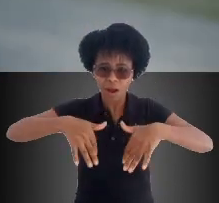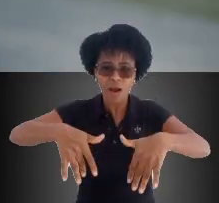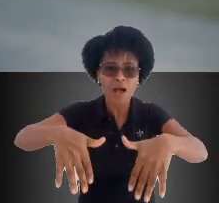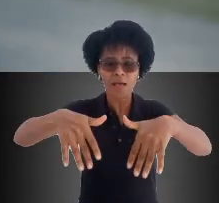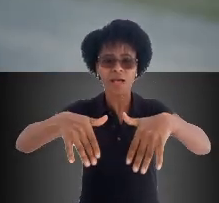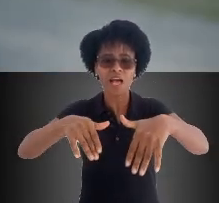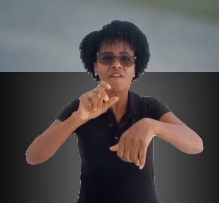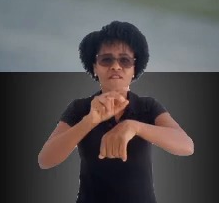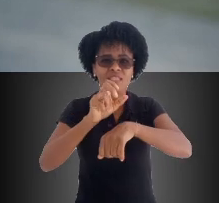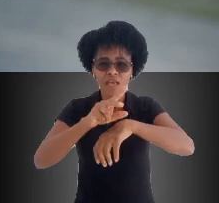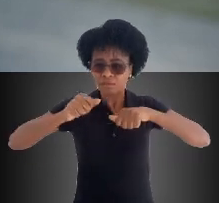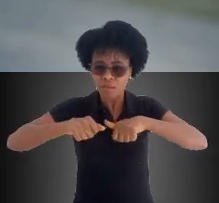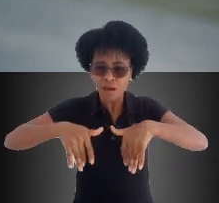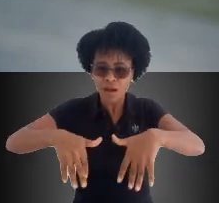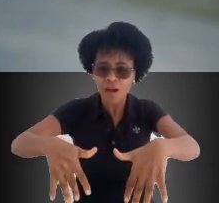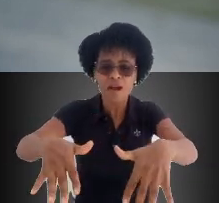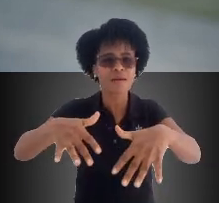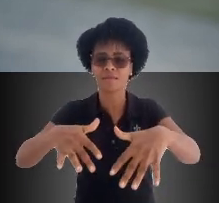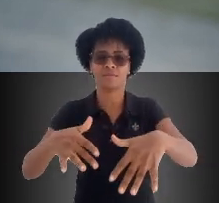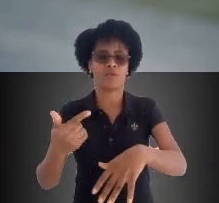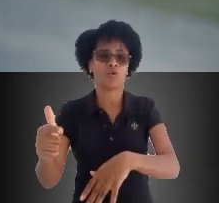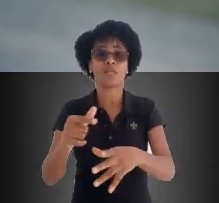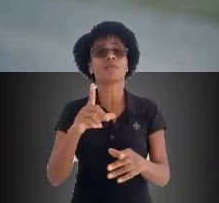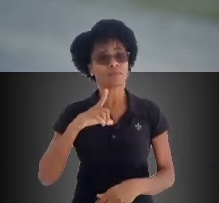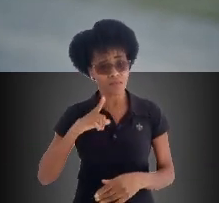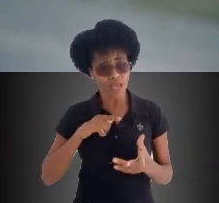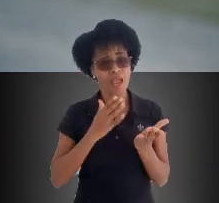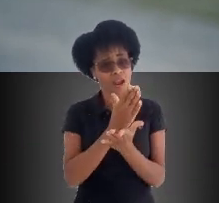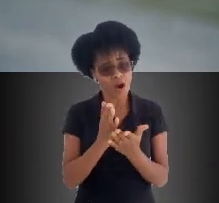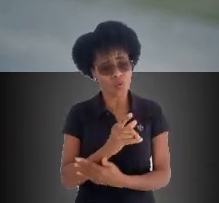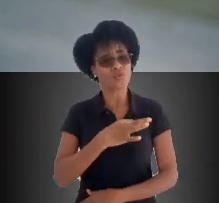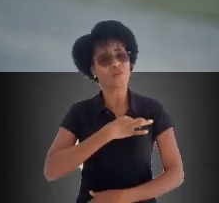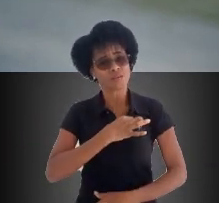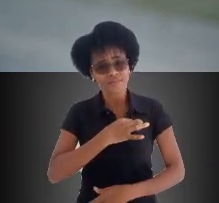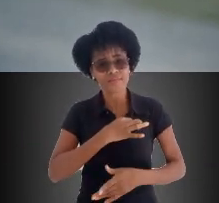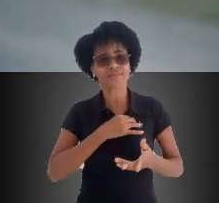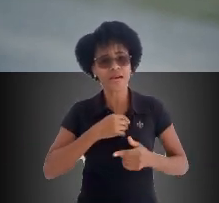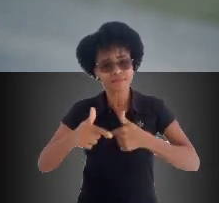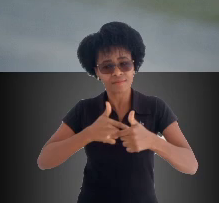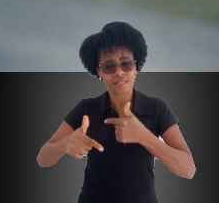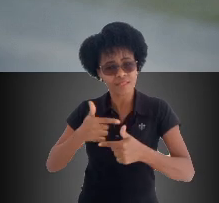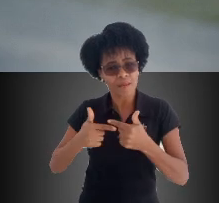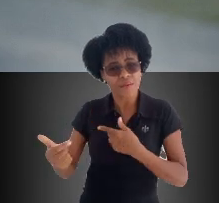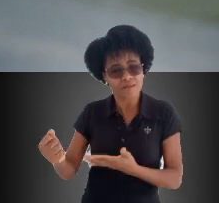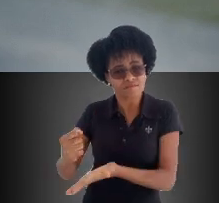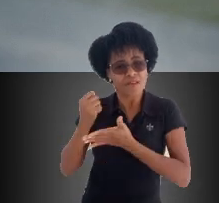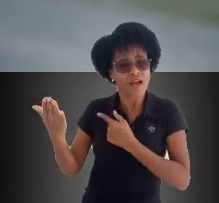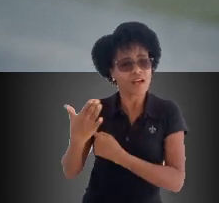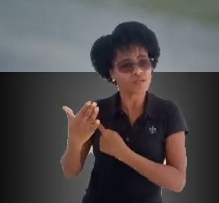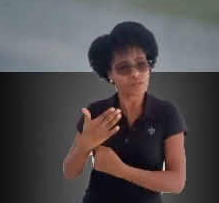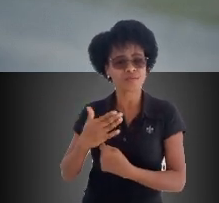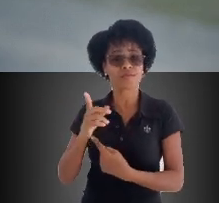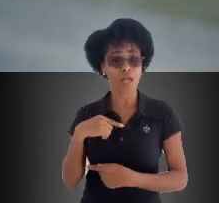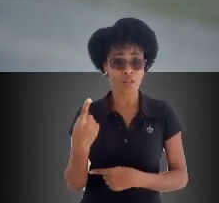Várias pessoas foram envolvidas, desde os voluntários que já trabalham com a gente, aos funcionários da casa também que tiveram presente,